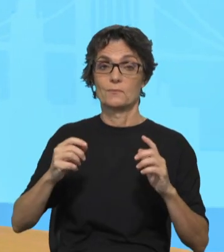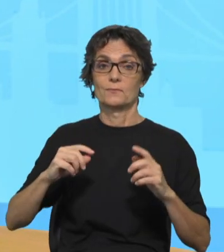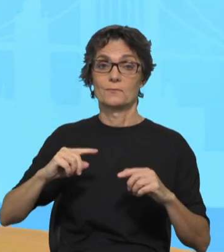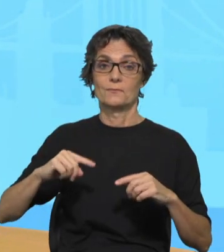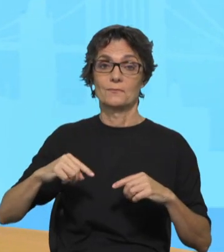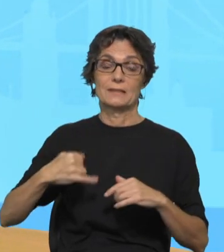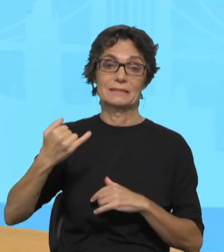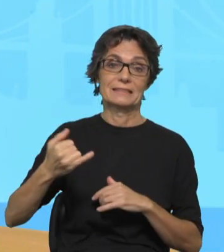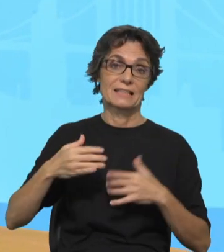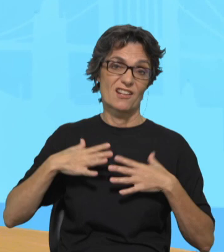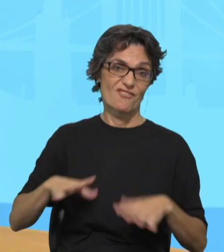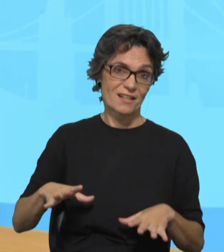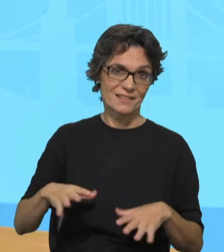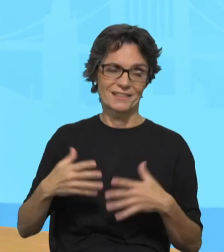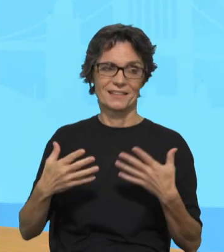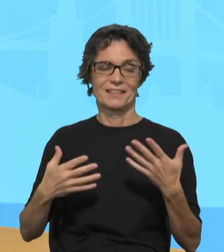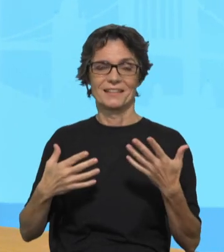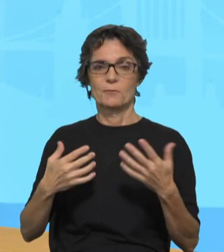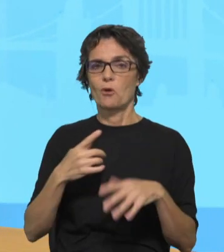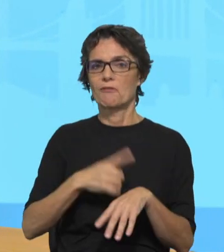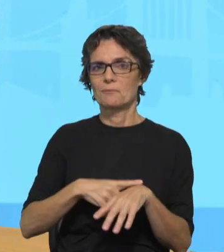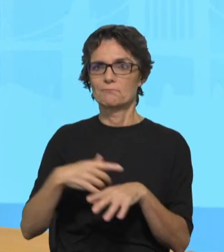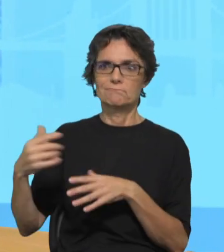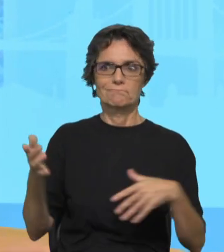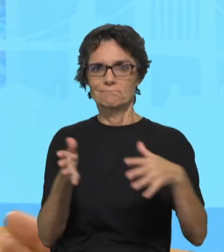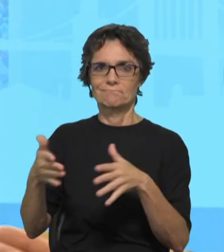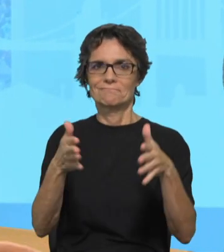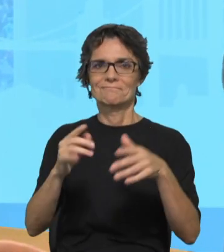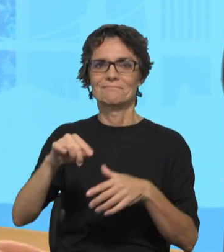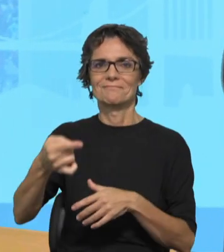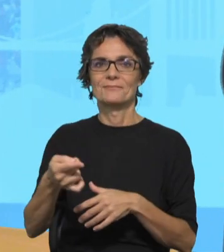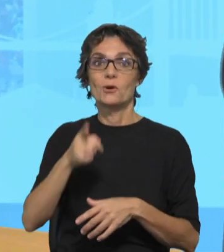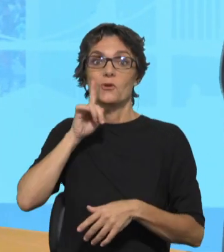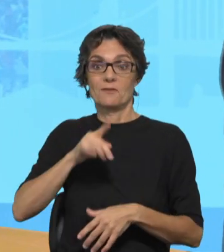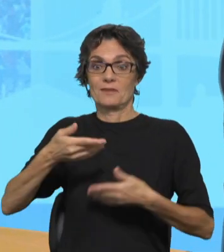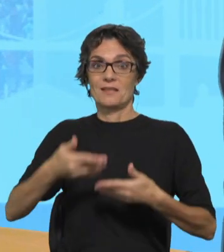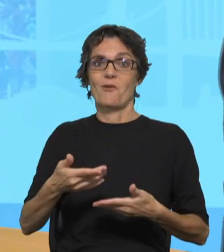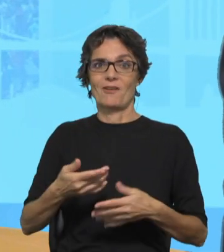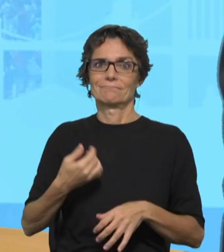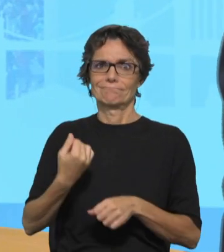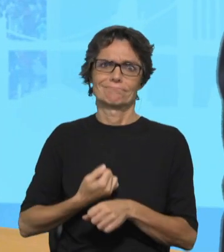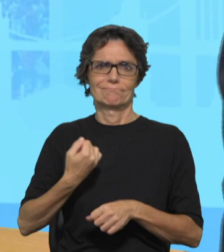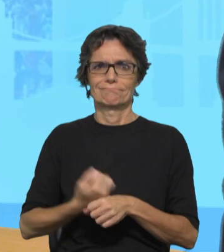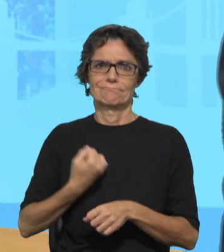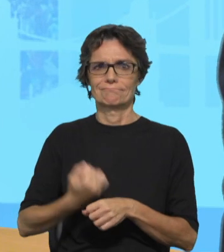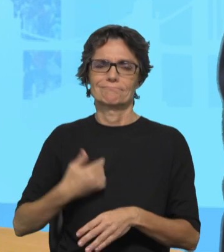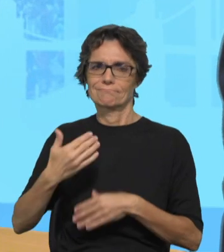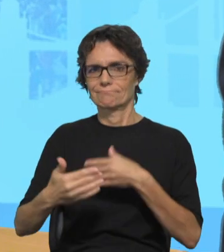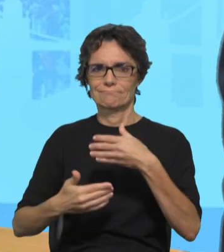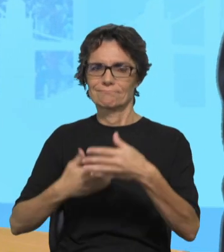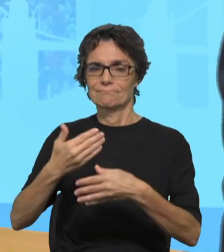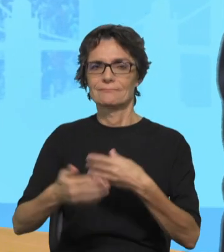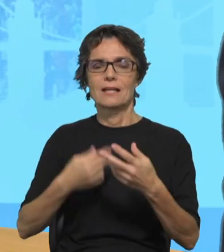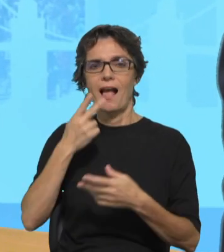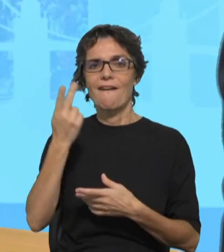normal, mas agora é um bocadinho o regresso, o retomar da vida profissional de tanta